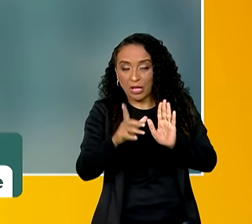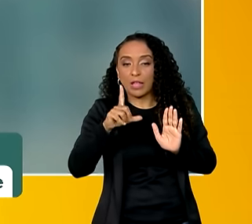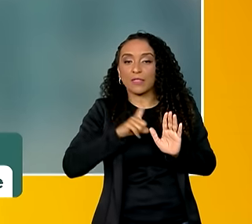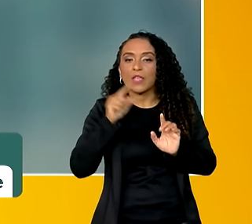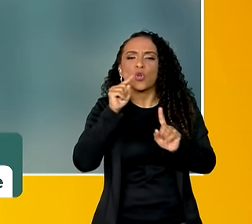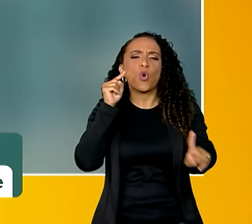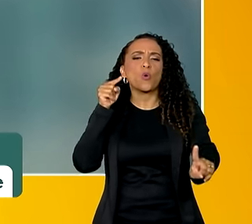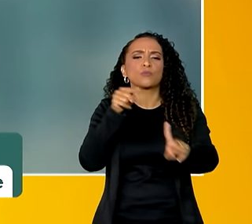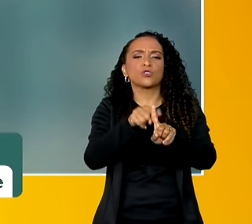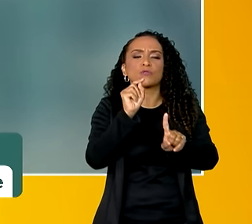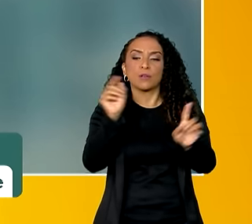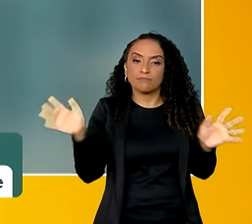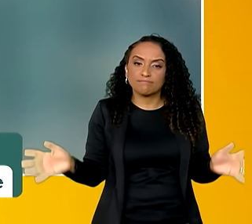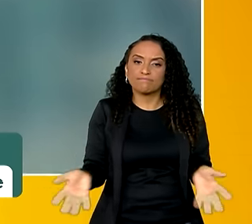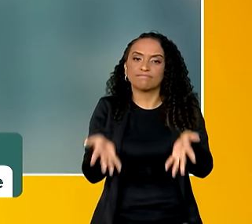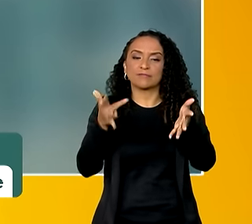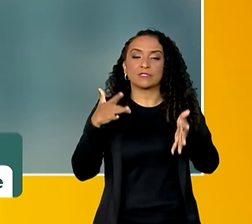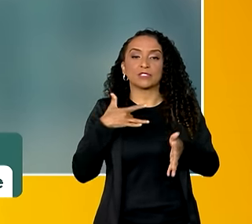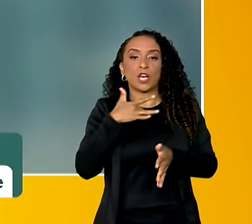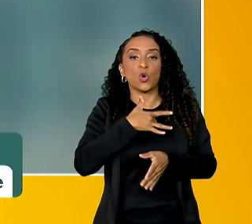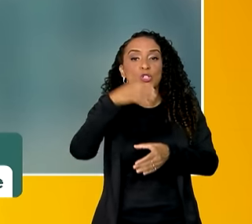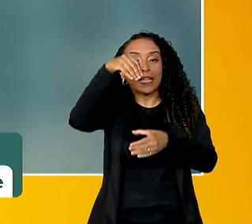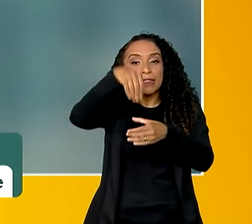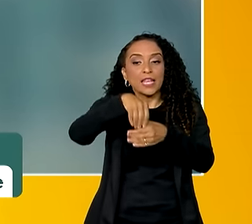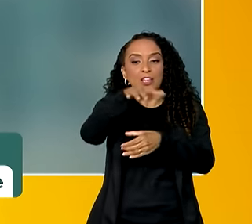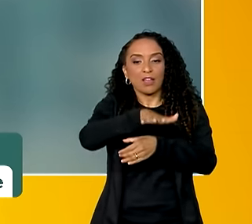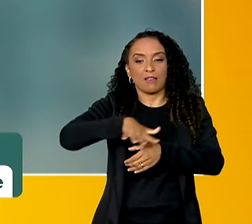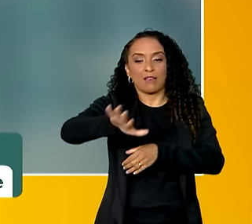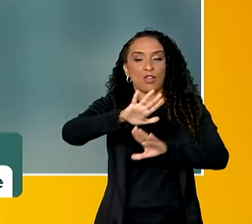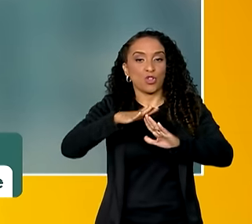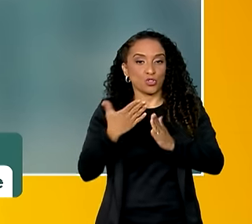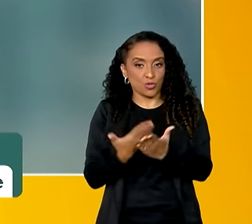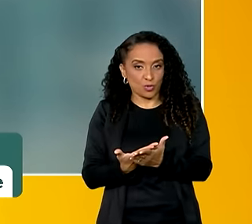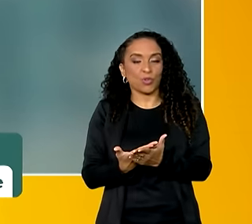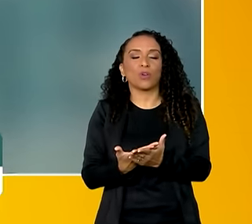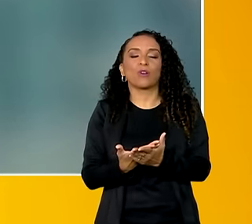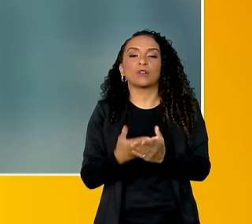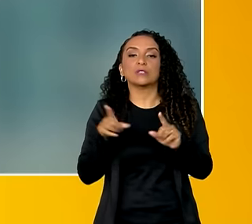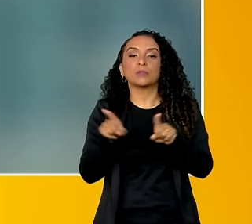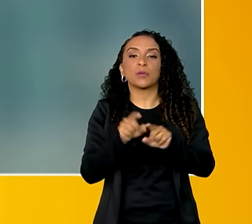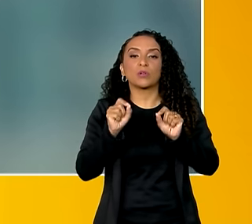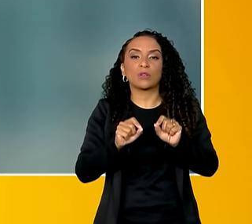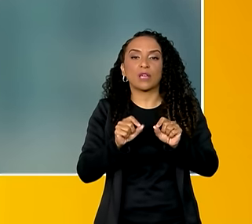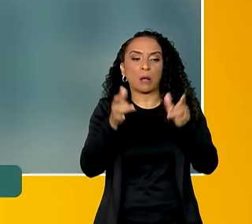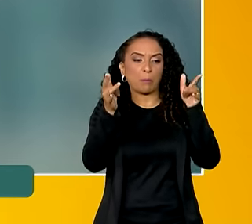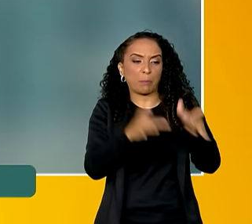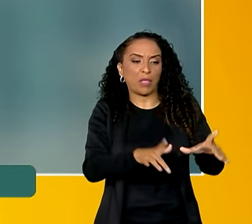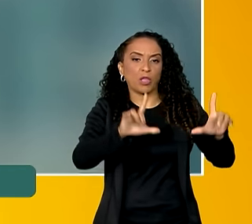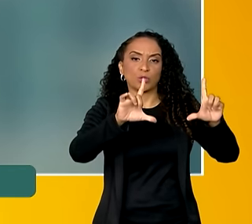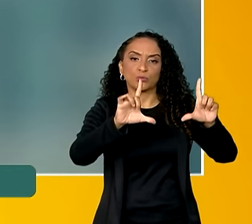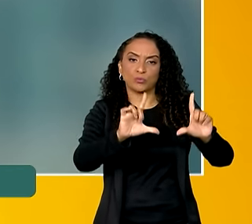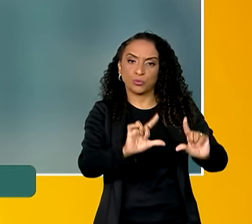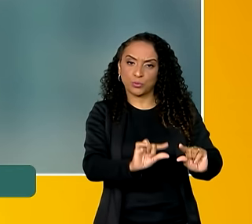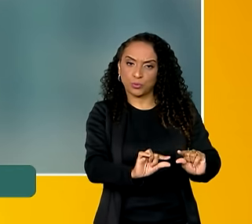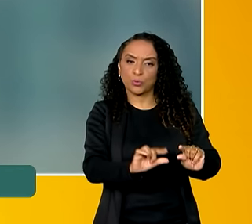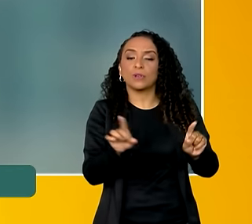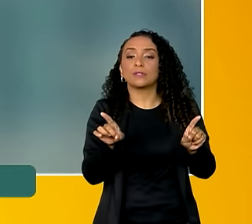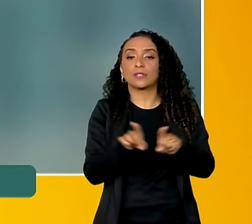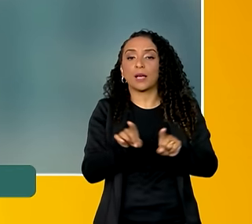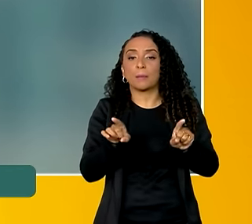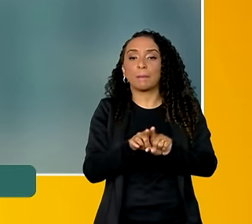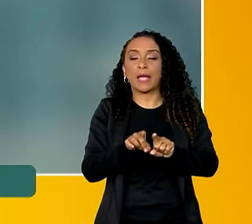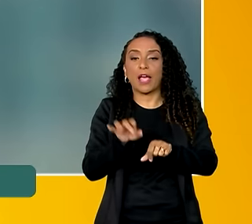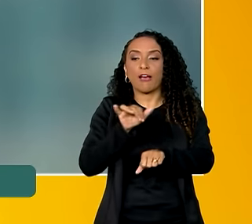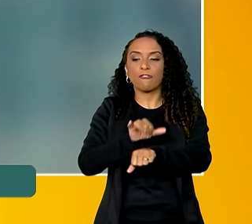grande objetivo promover a saúde dentro do ambiente escolar, reduzir a evasão escolar, diminuir